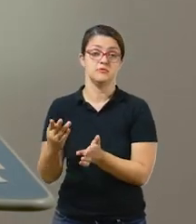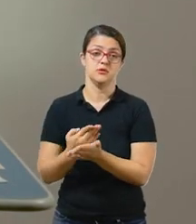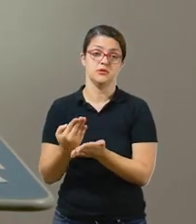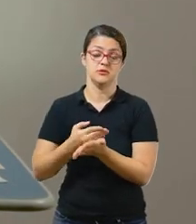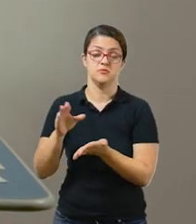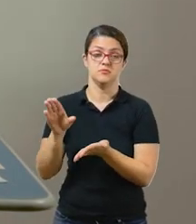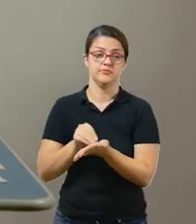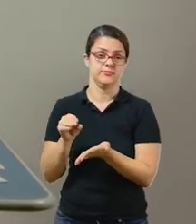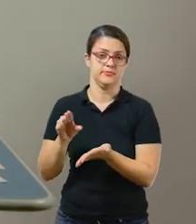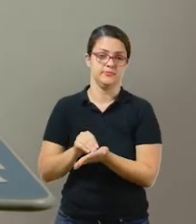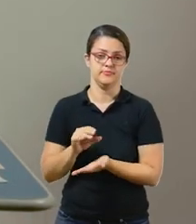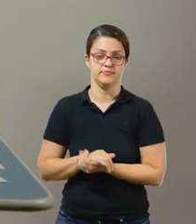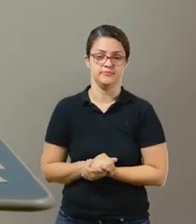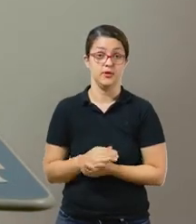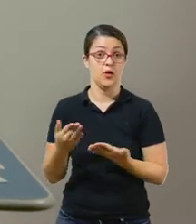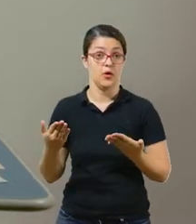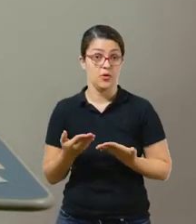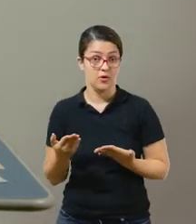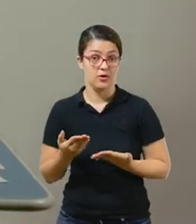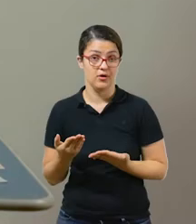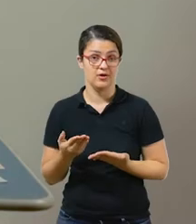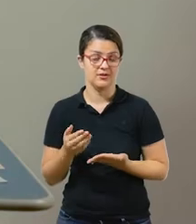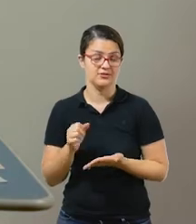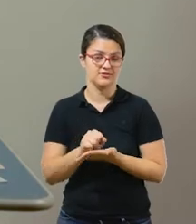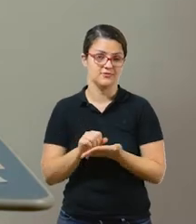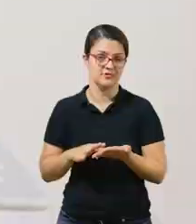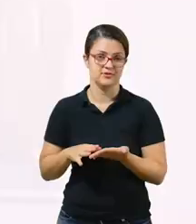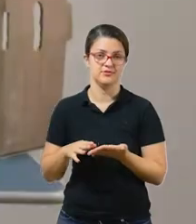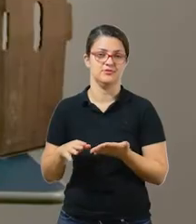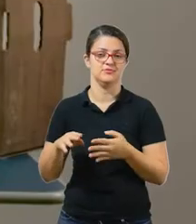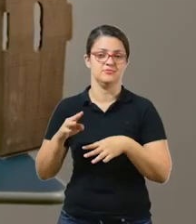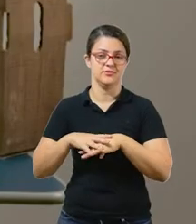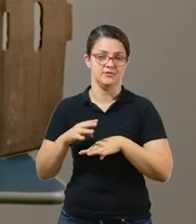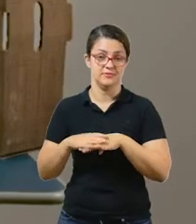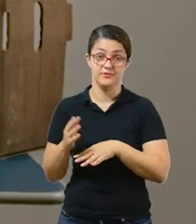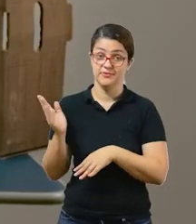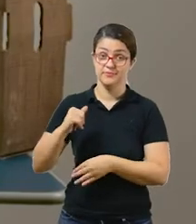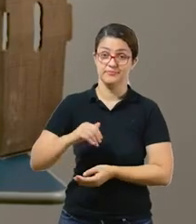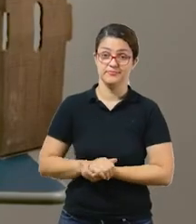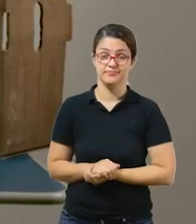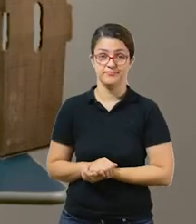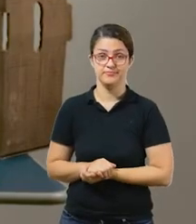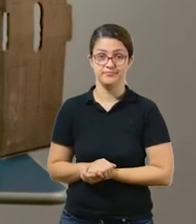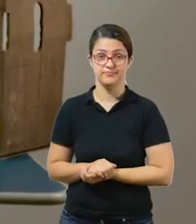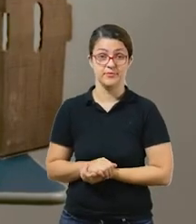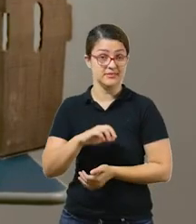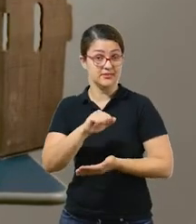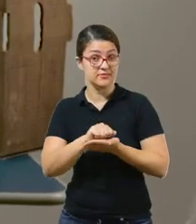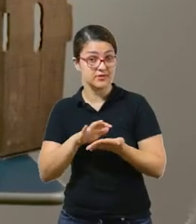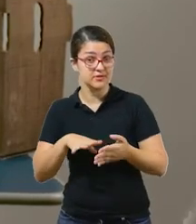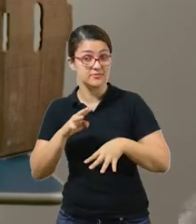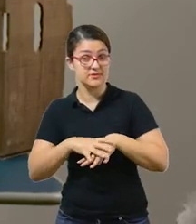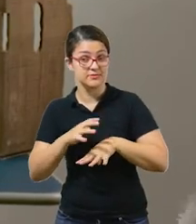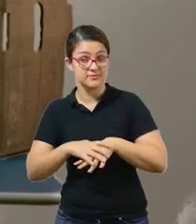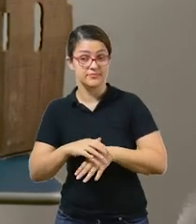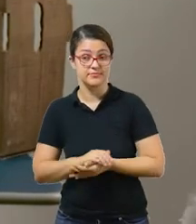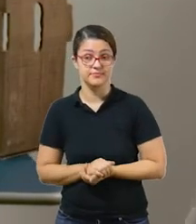E agora vamos para a atividade de matemática? Agora vamos para a atividade de matemática.